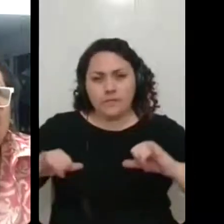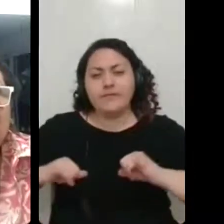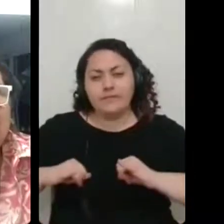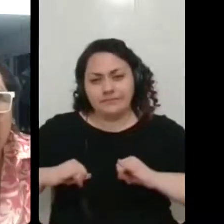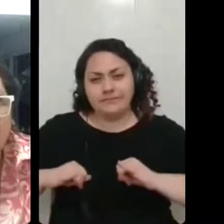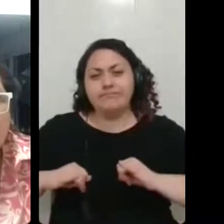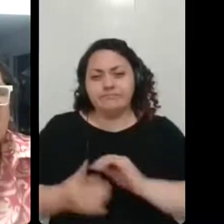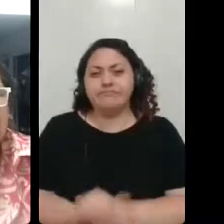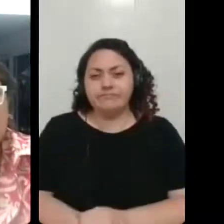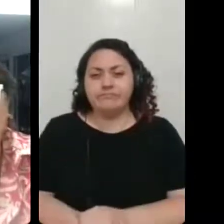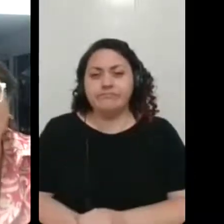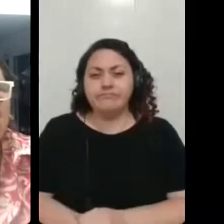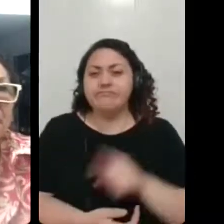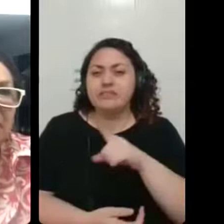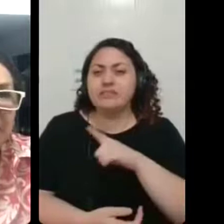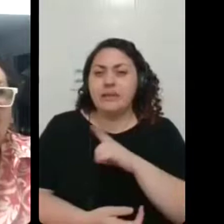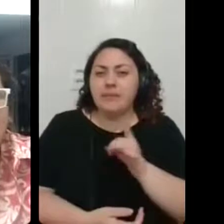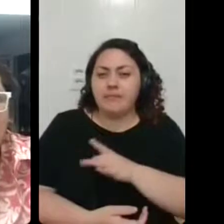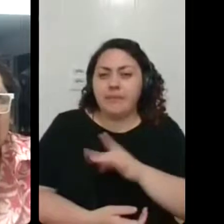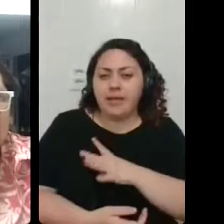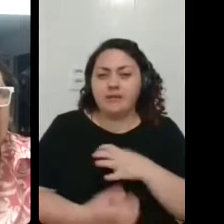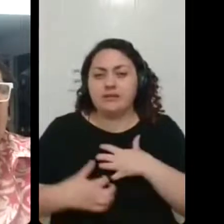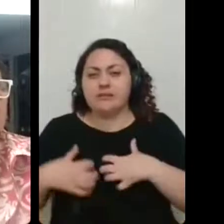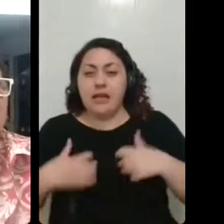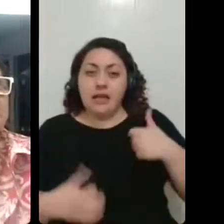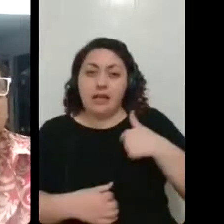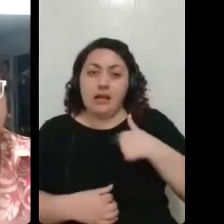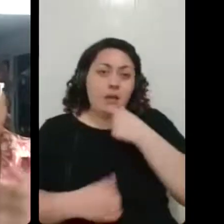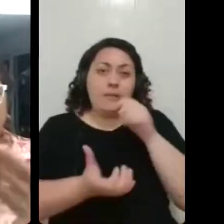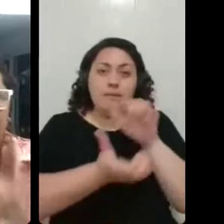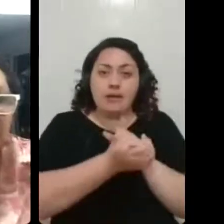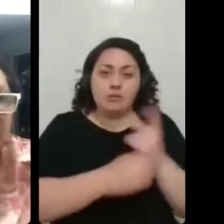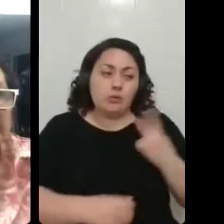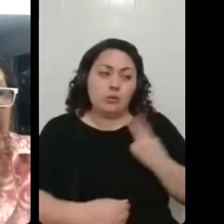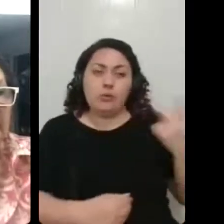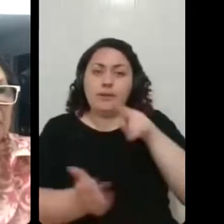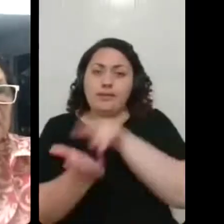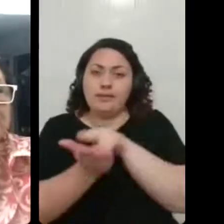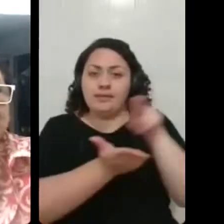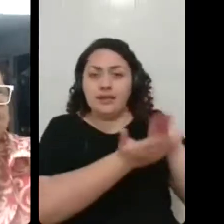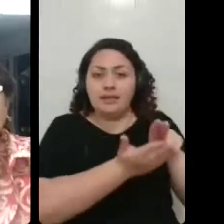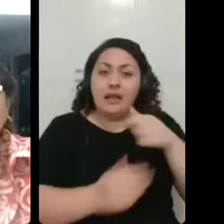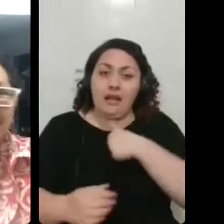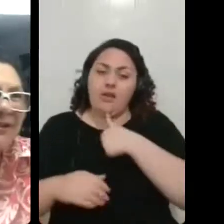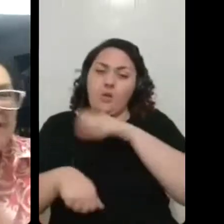de temor de estar eu e meu marido internados, eu ficando mais tempo,